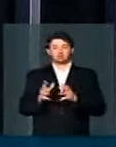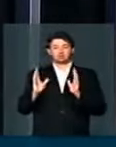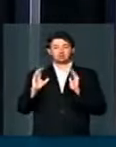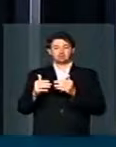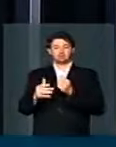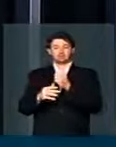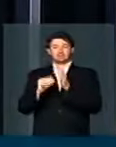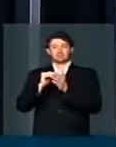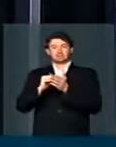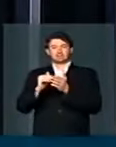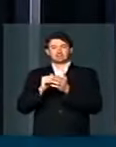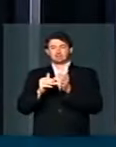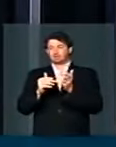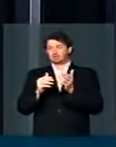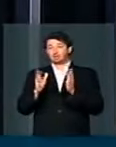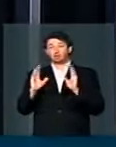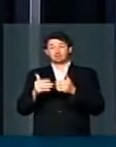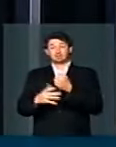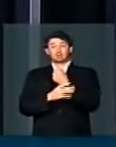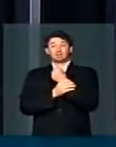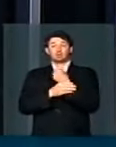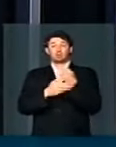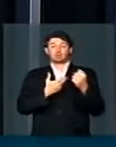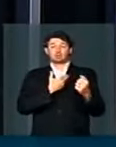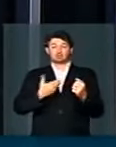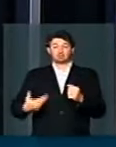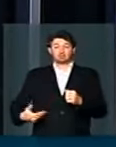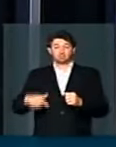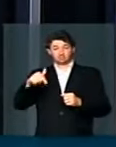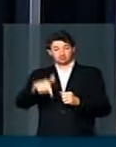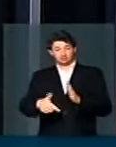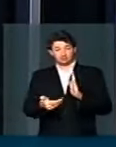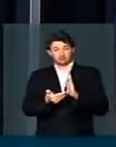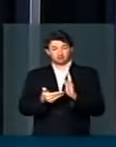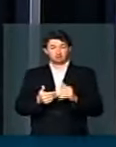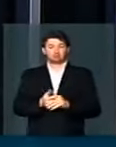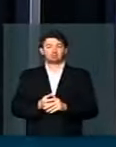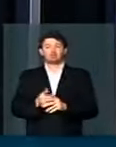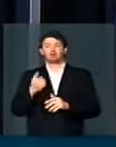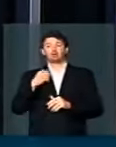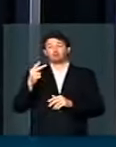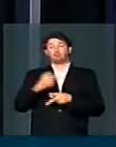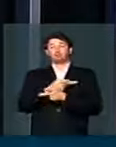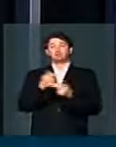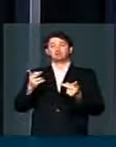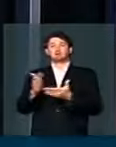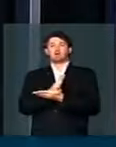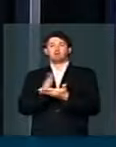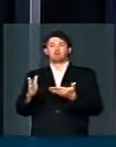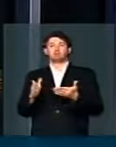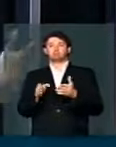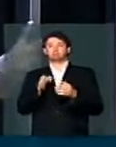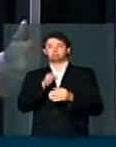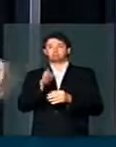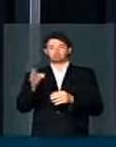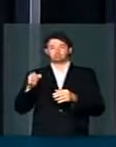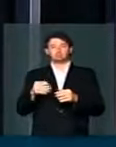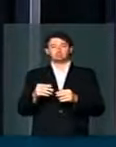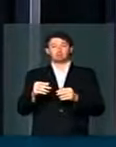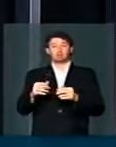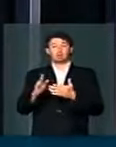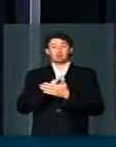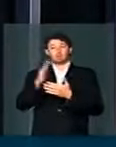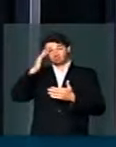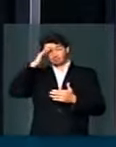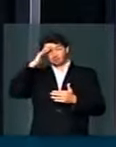Comissão de Segurança Pública e fui fazer umas visitas em militares